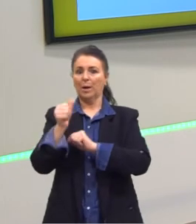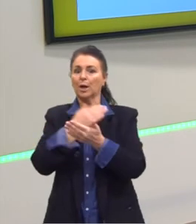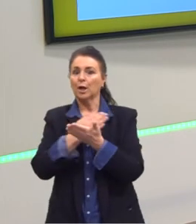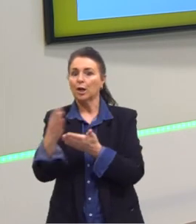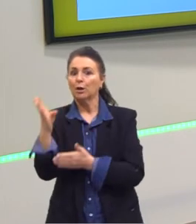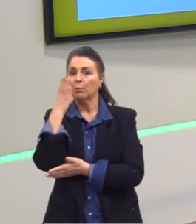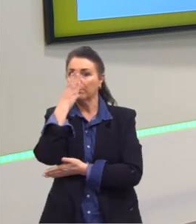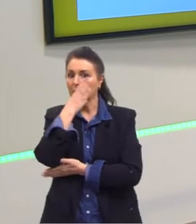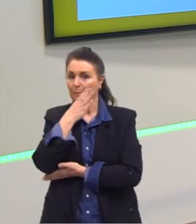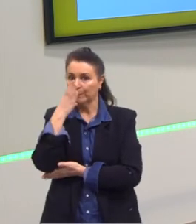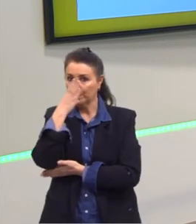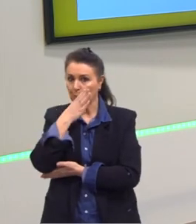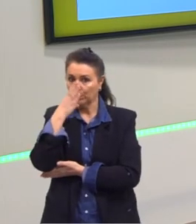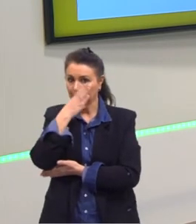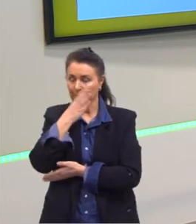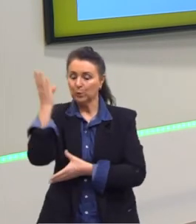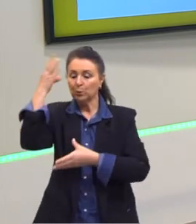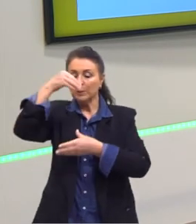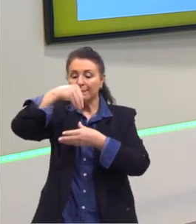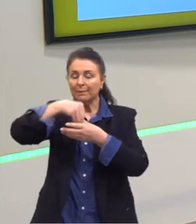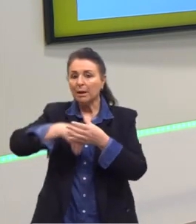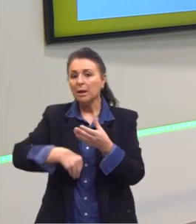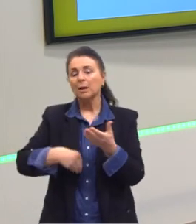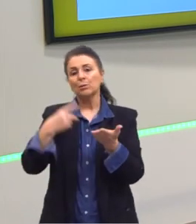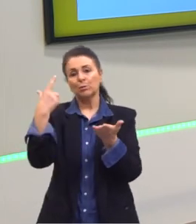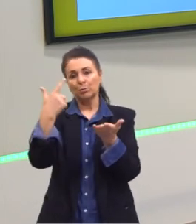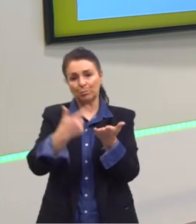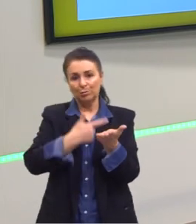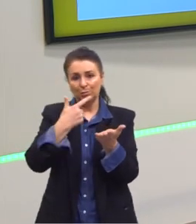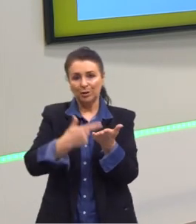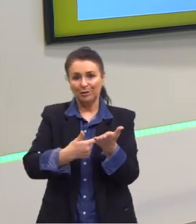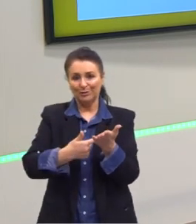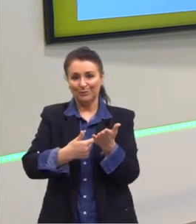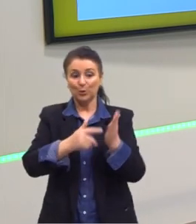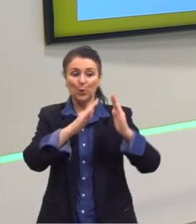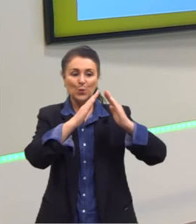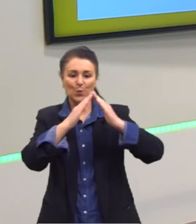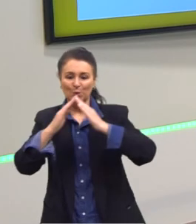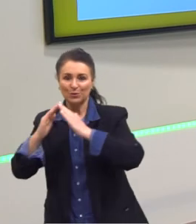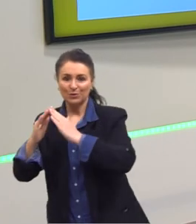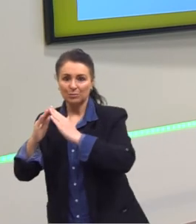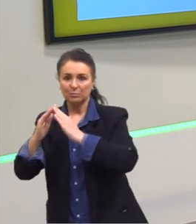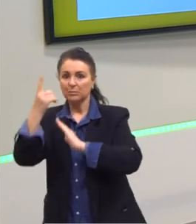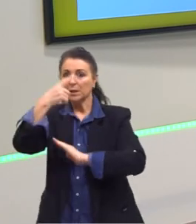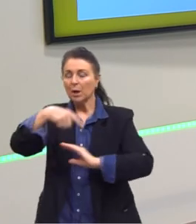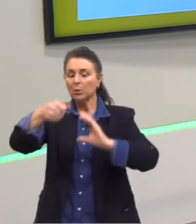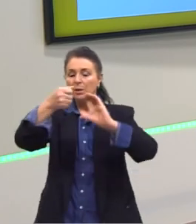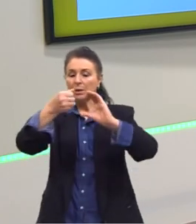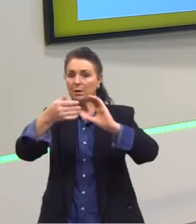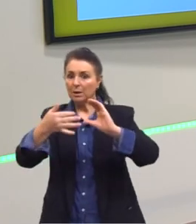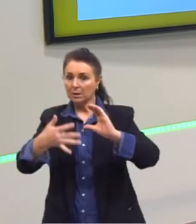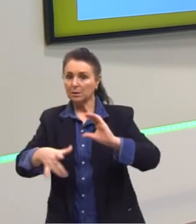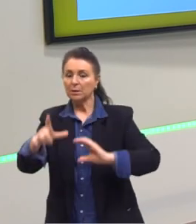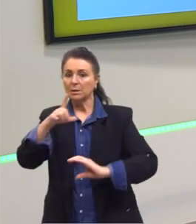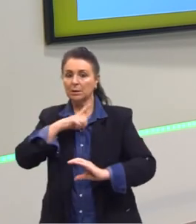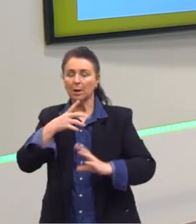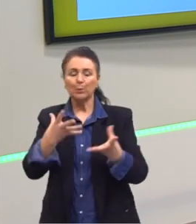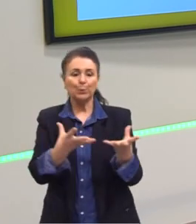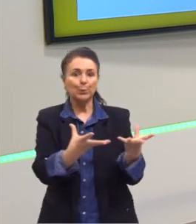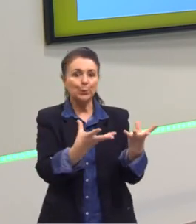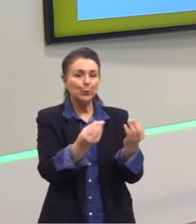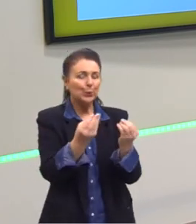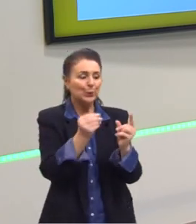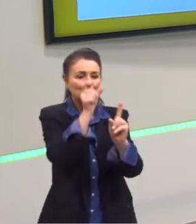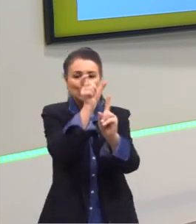Tudo isso dentro dessa obra, tudo isso dentro do cortiço. Que é outra característica que a gente vai ter. Muitos